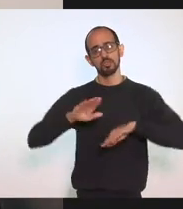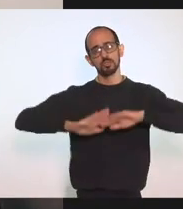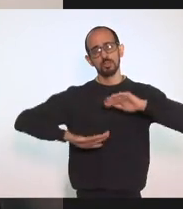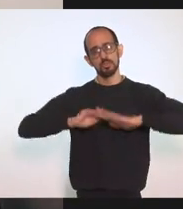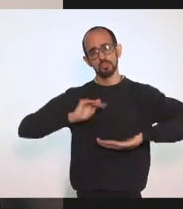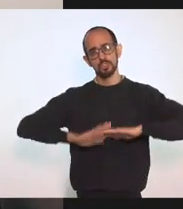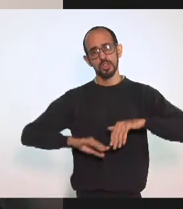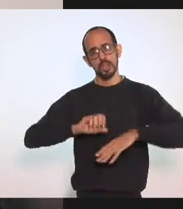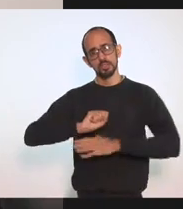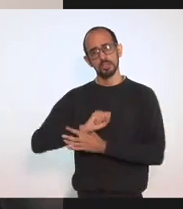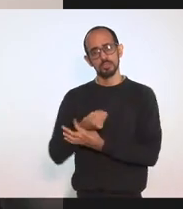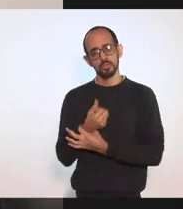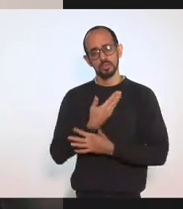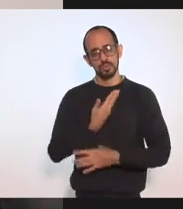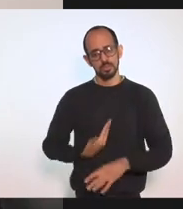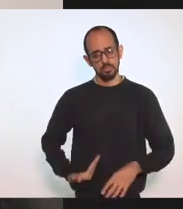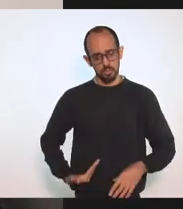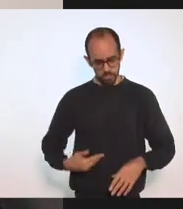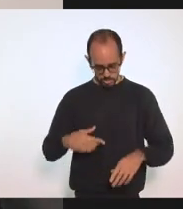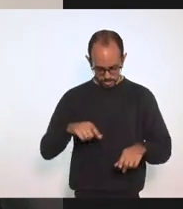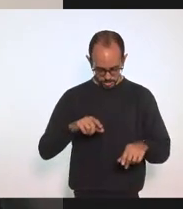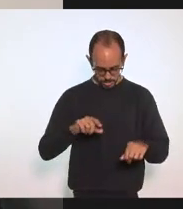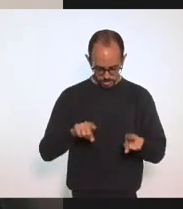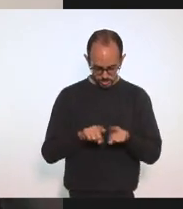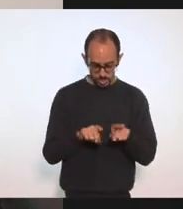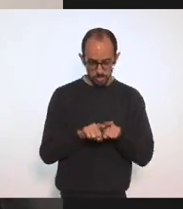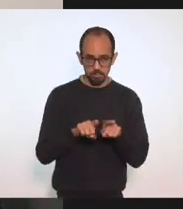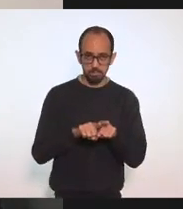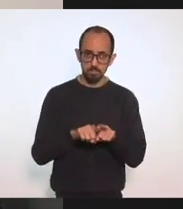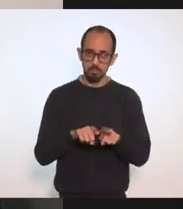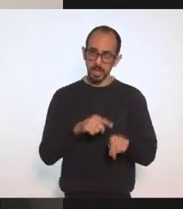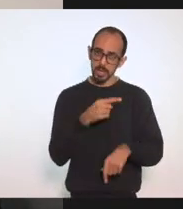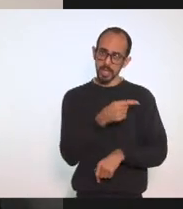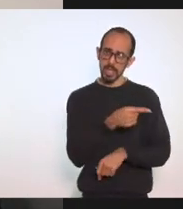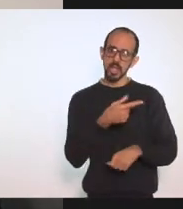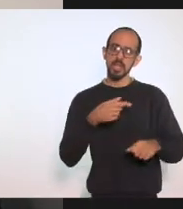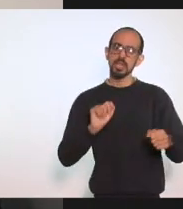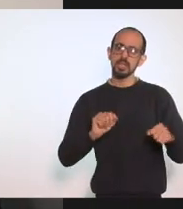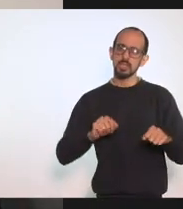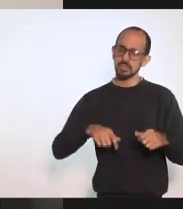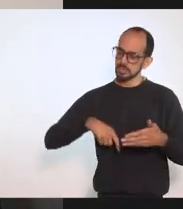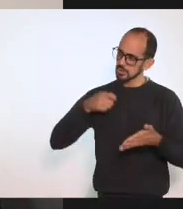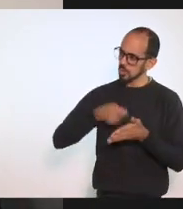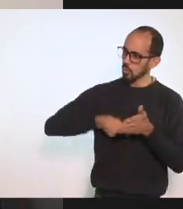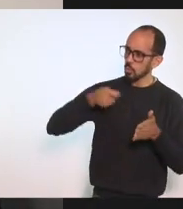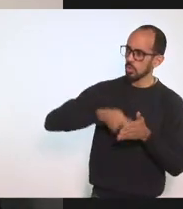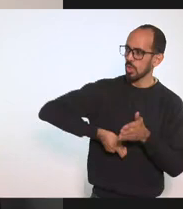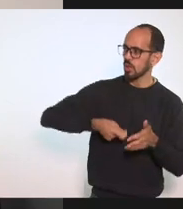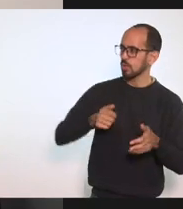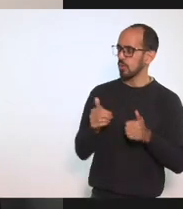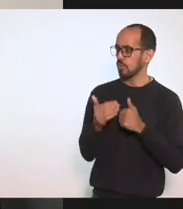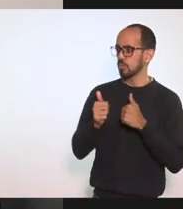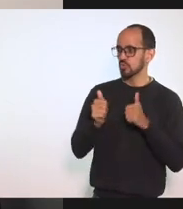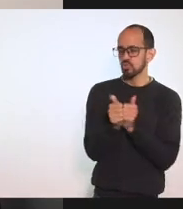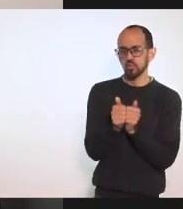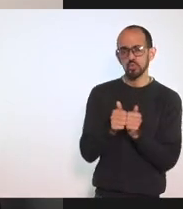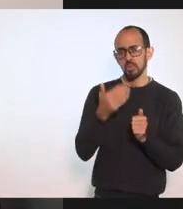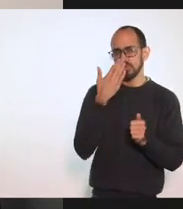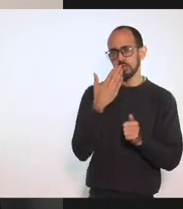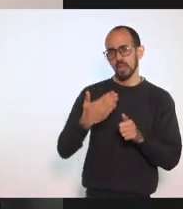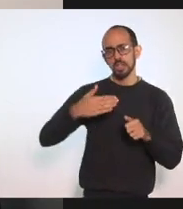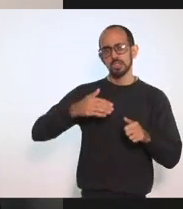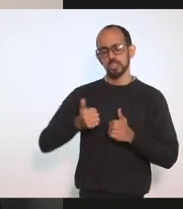segurança Pública Que inclusive Eles também Estão aí Na linha de frente Auxiliando